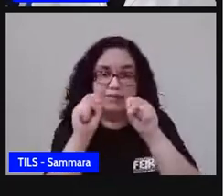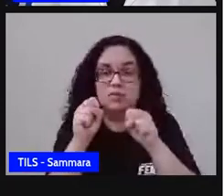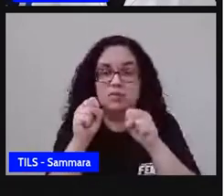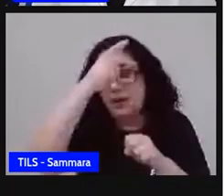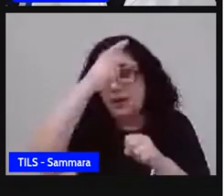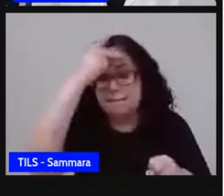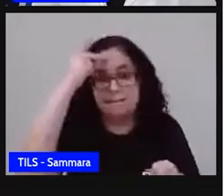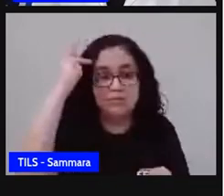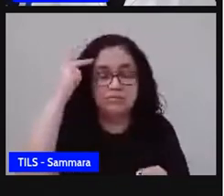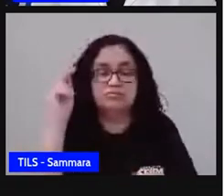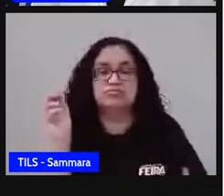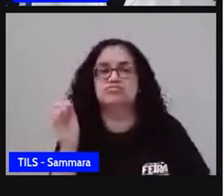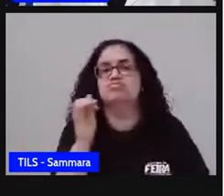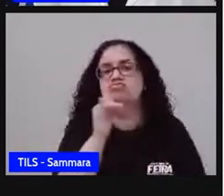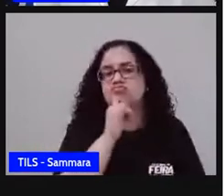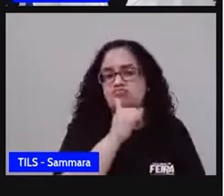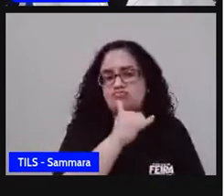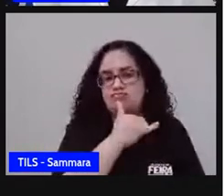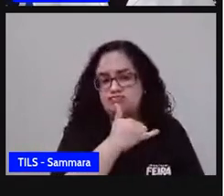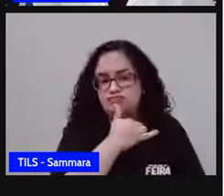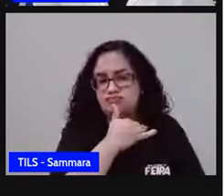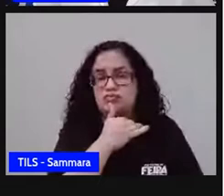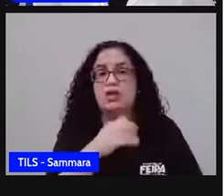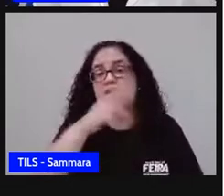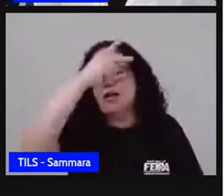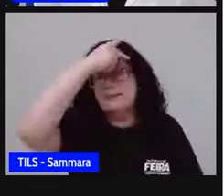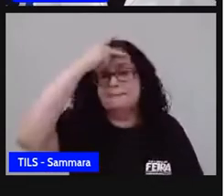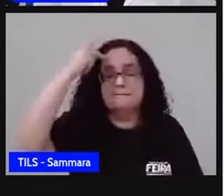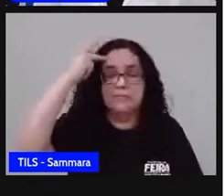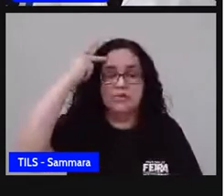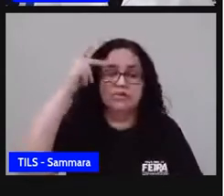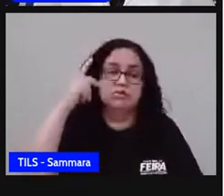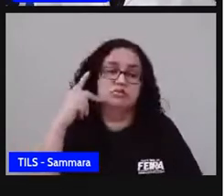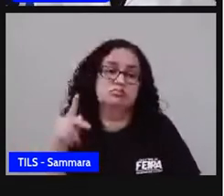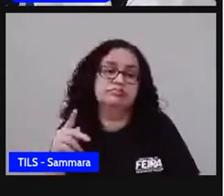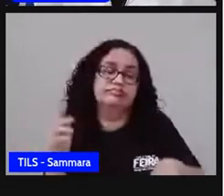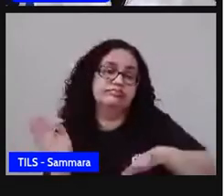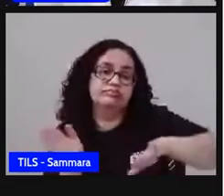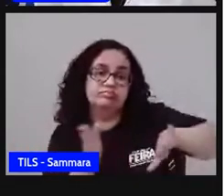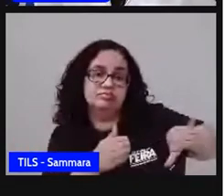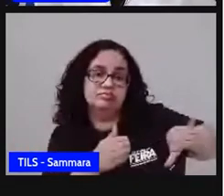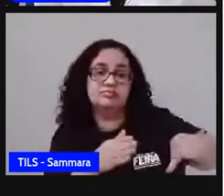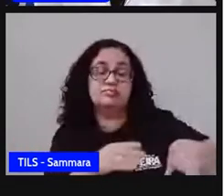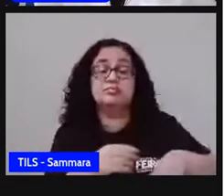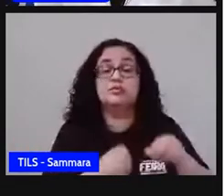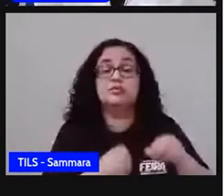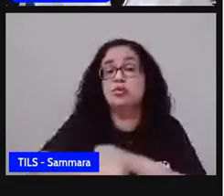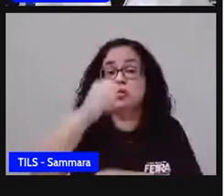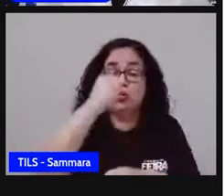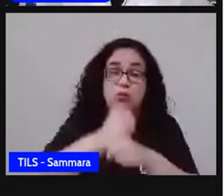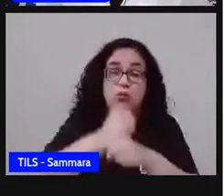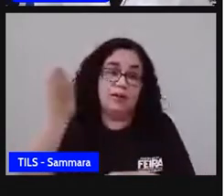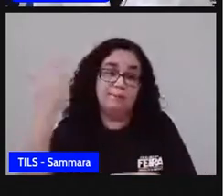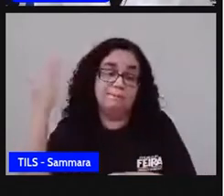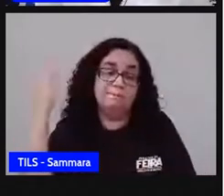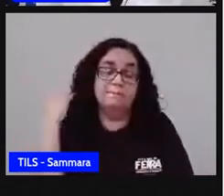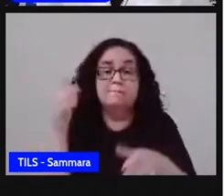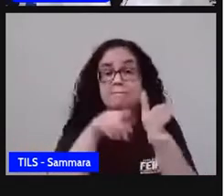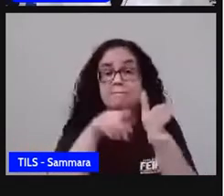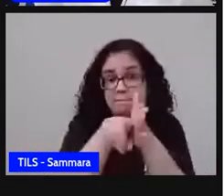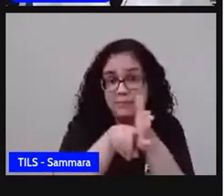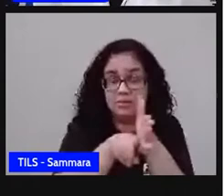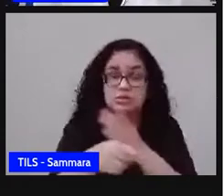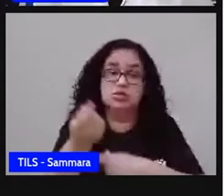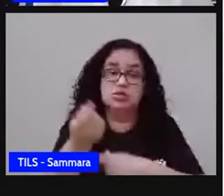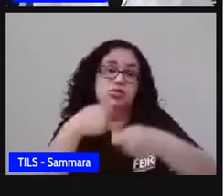pessoas. É triste, mas infelizmente o doutor Rubens é uma exceção. No ano passado, o Instituto de Pesquisa